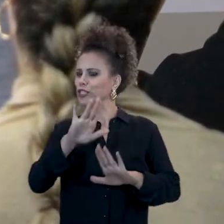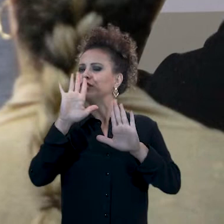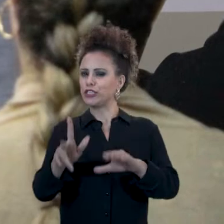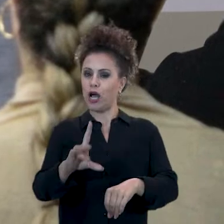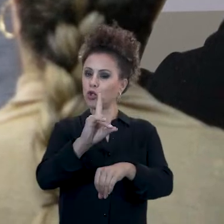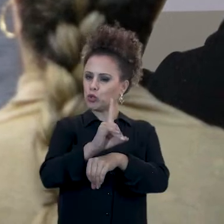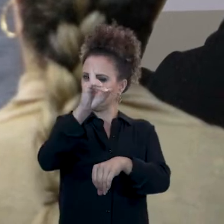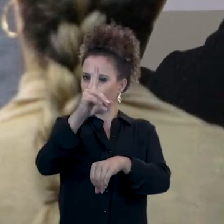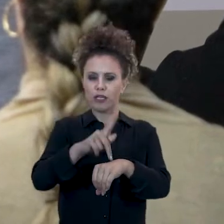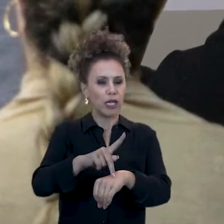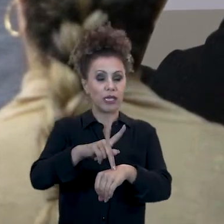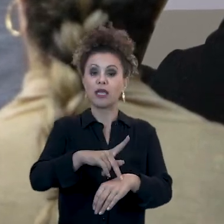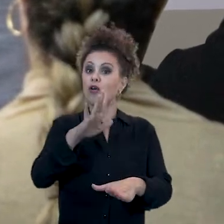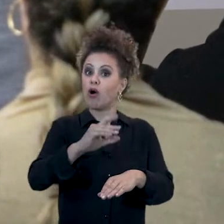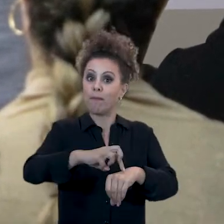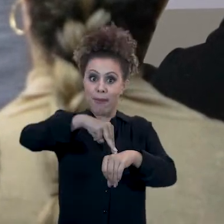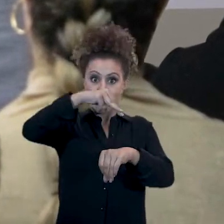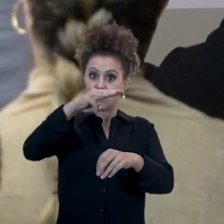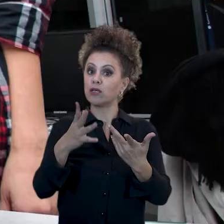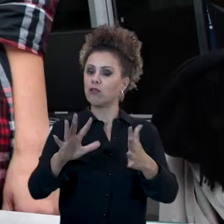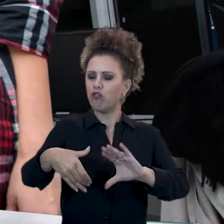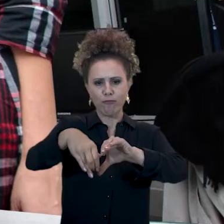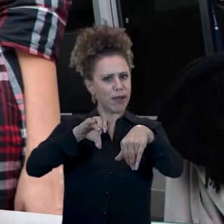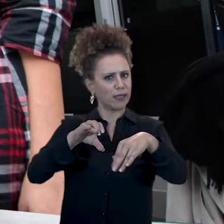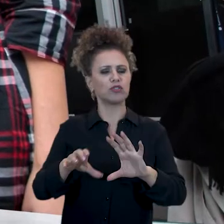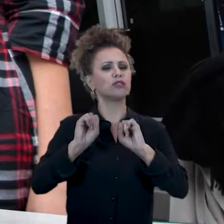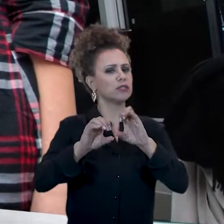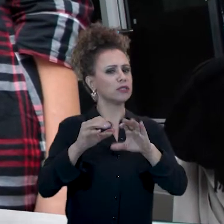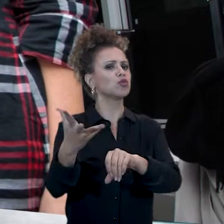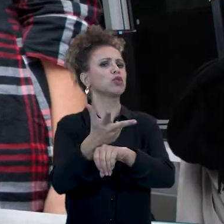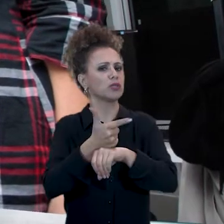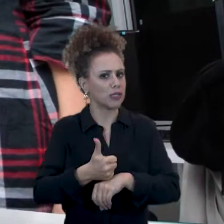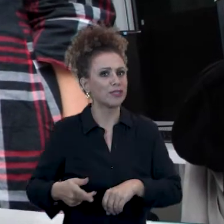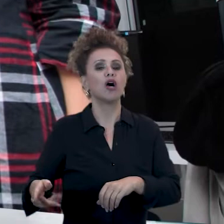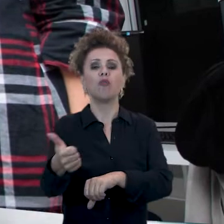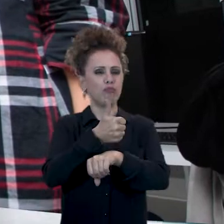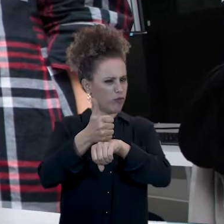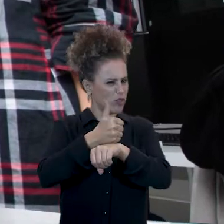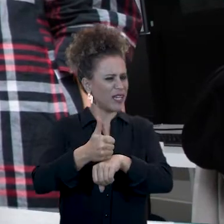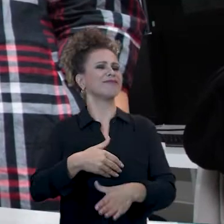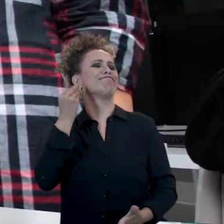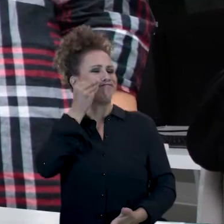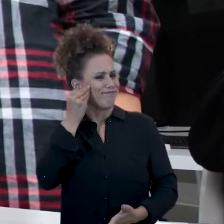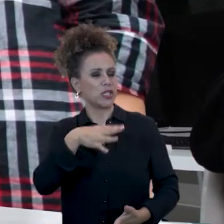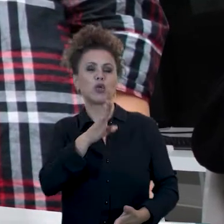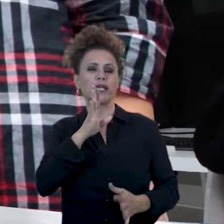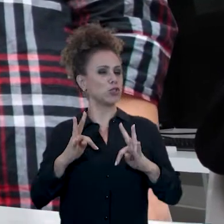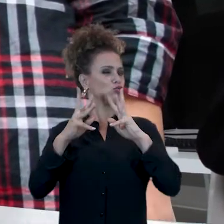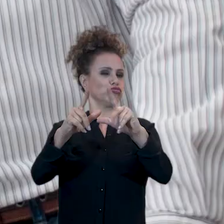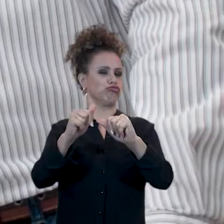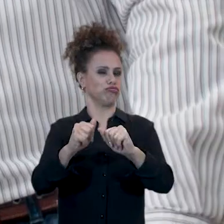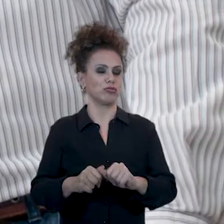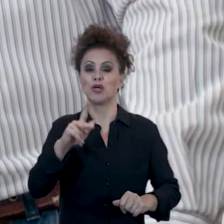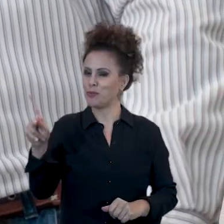professores são mestres e doutores, garantindo o ensino de qualidade com profissionais que são altamente qualificados e entendem do